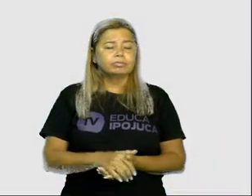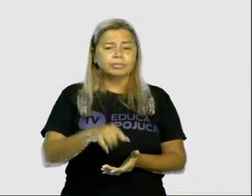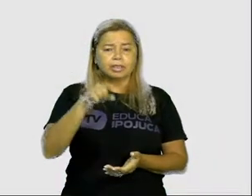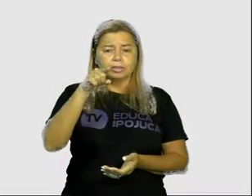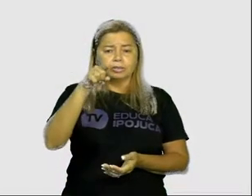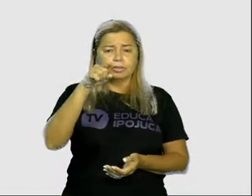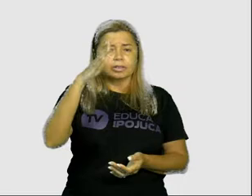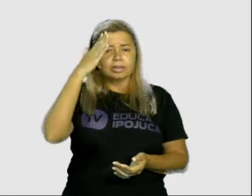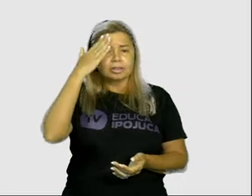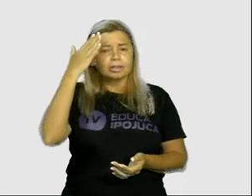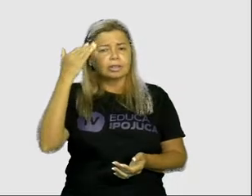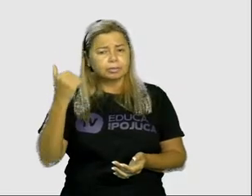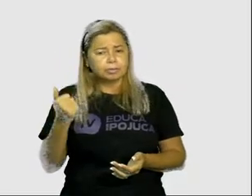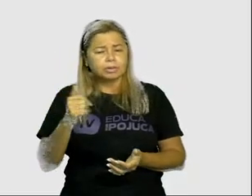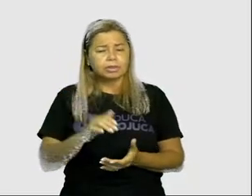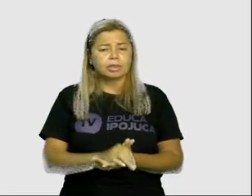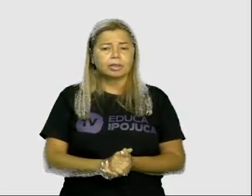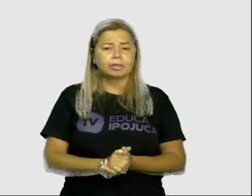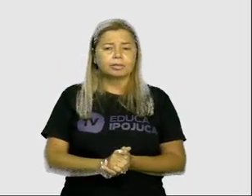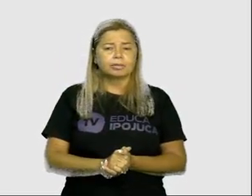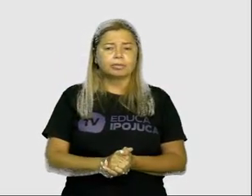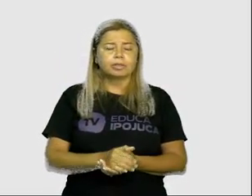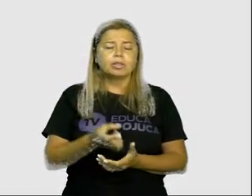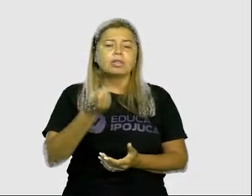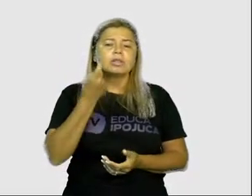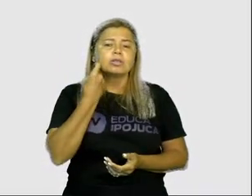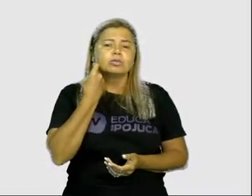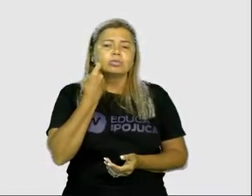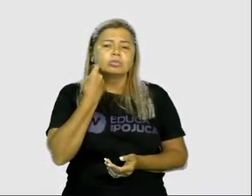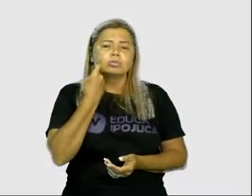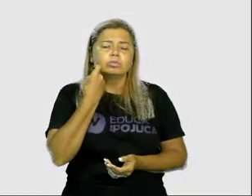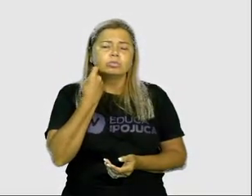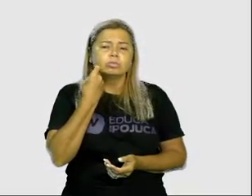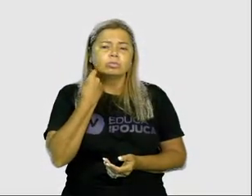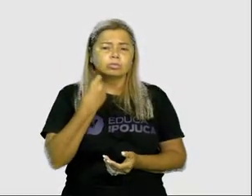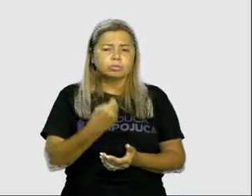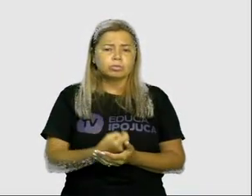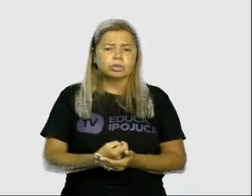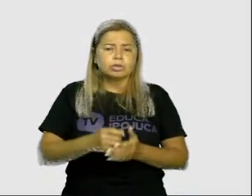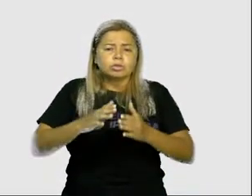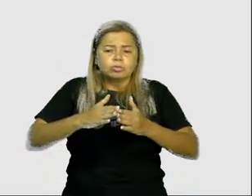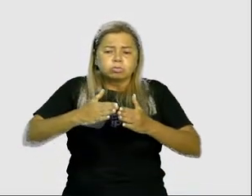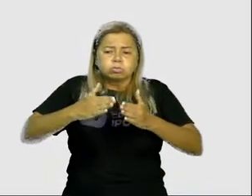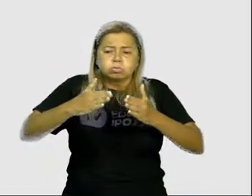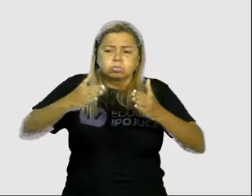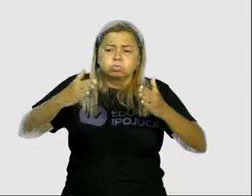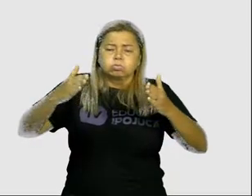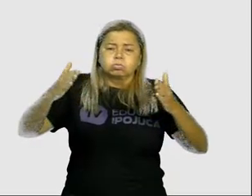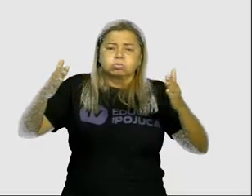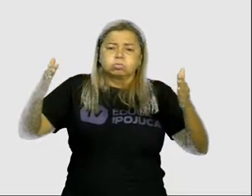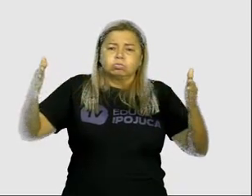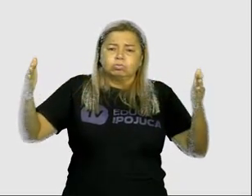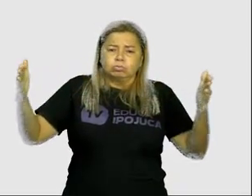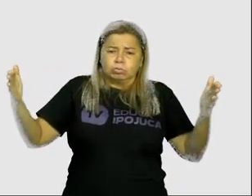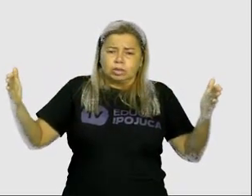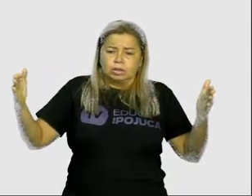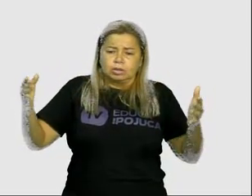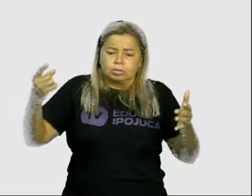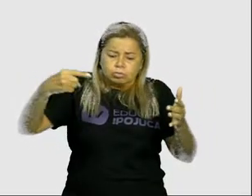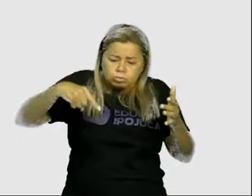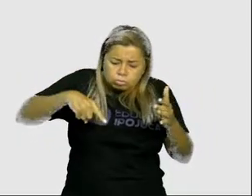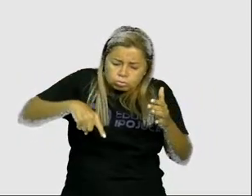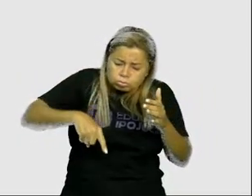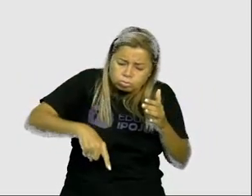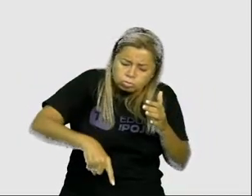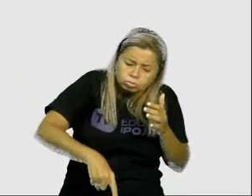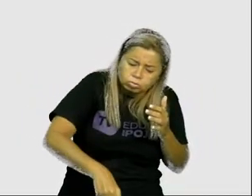sabia? Aí temos aí, um peixe bem grandão que habita lá no fundo do mar.